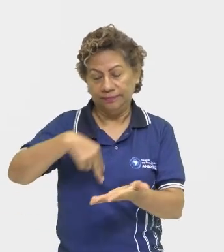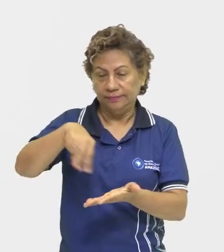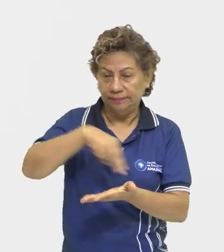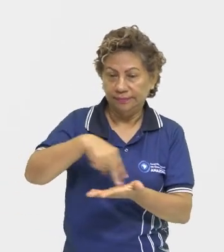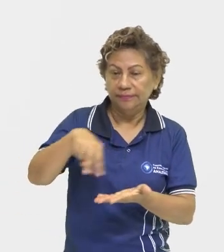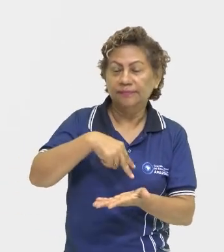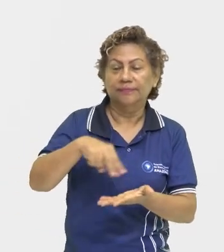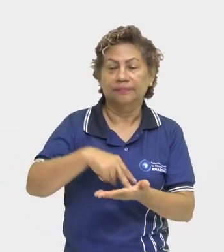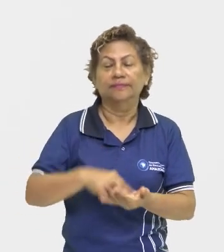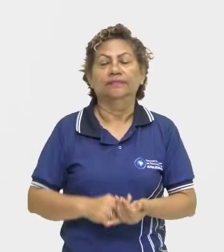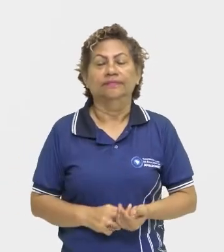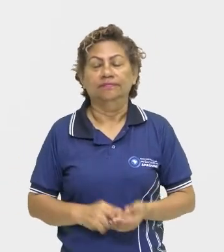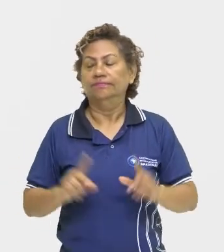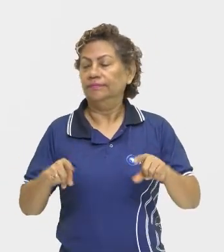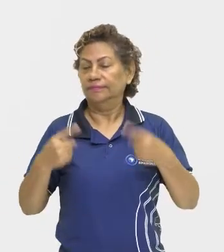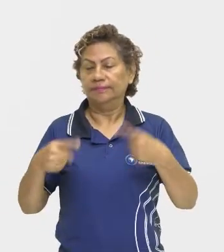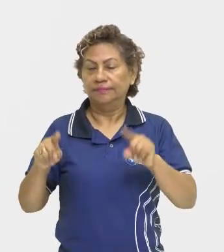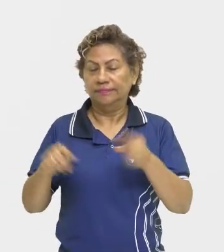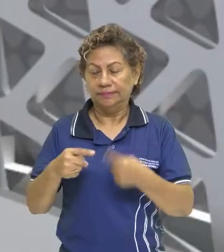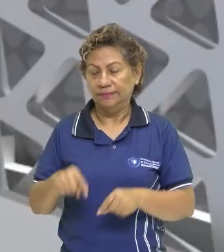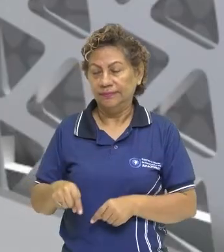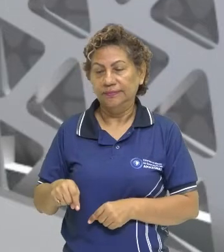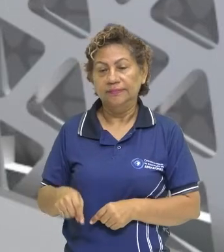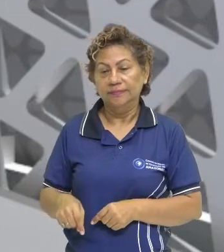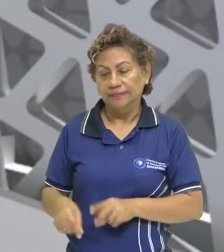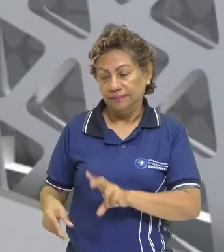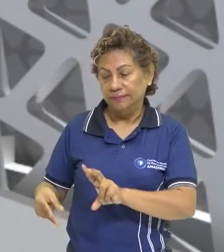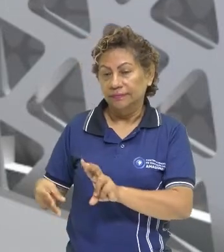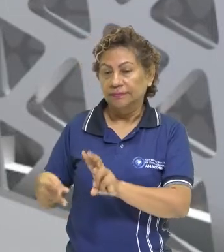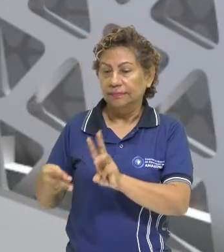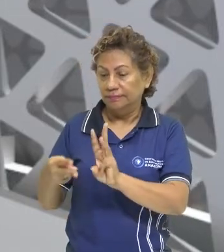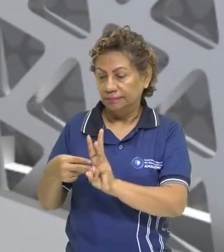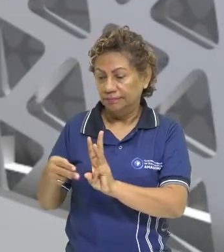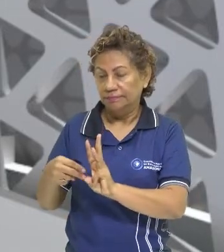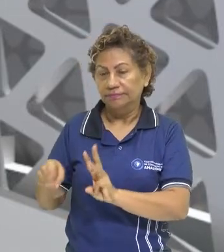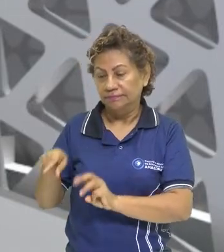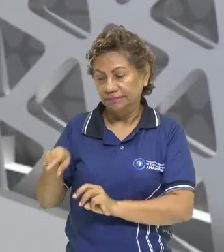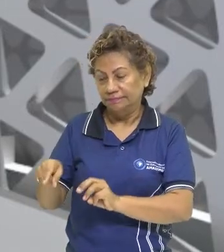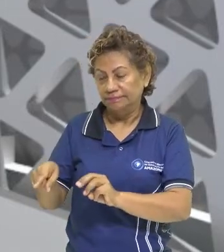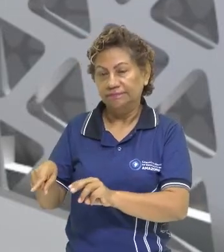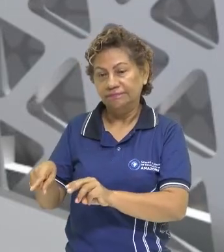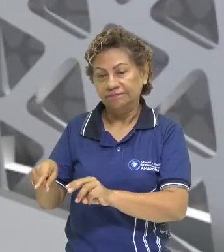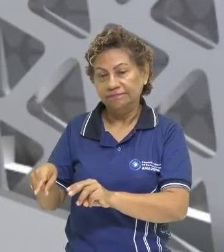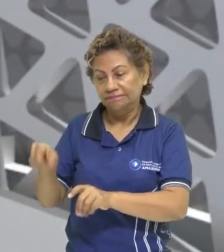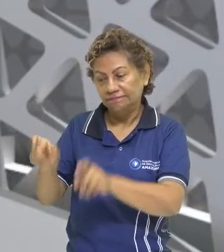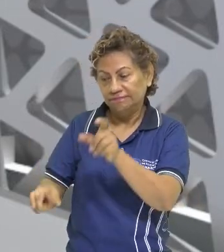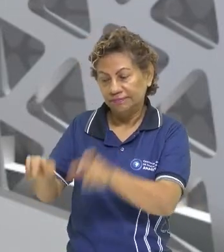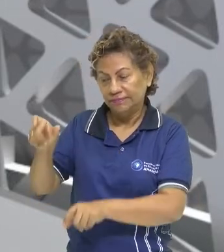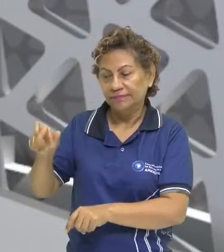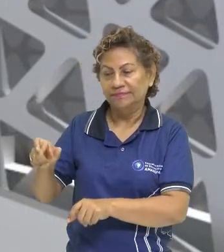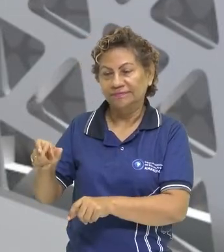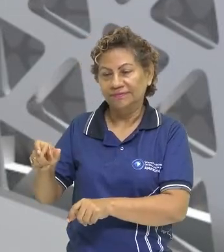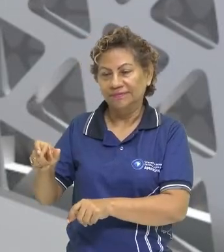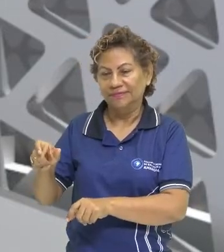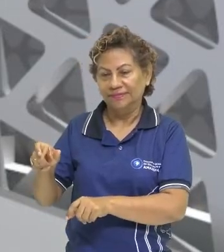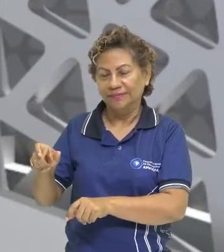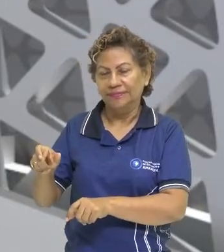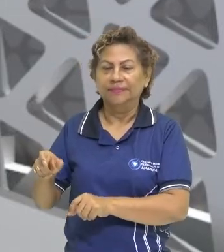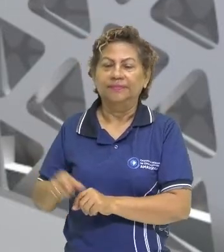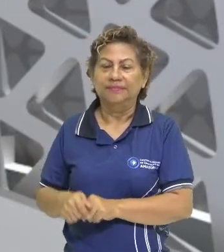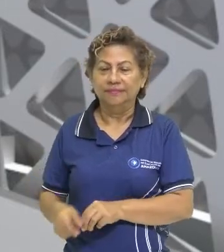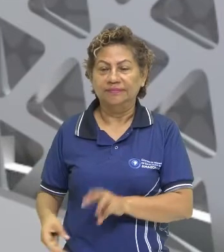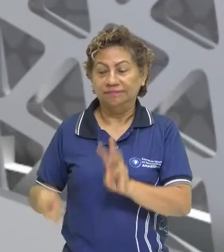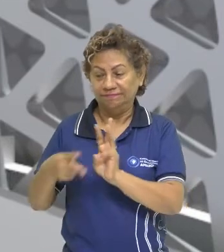cantores, e para isso os padres precisavam aprender, normalmente o padre José de Anchieta, né,